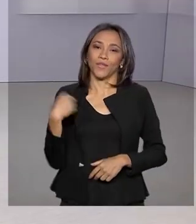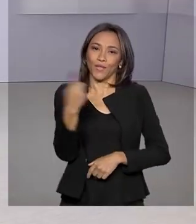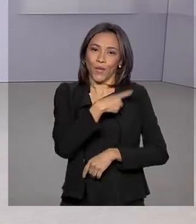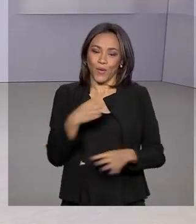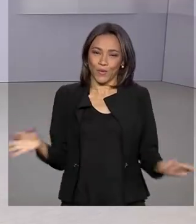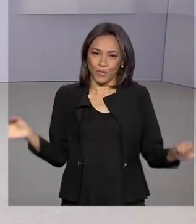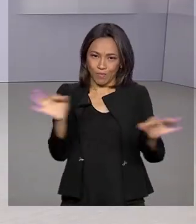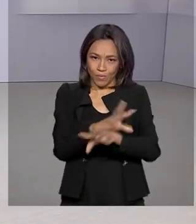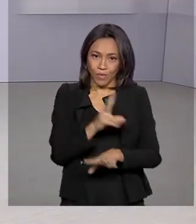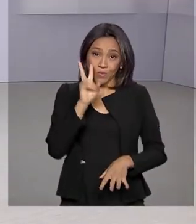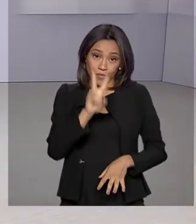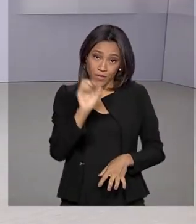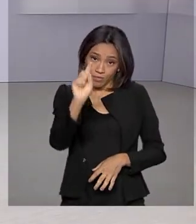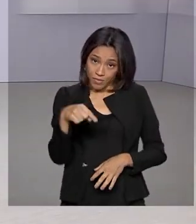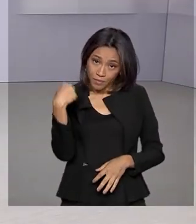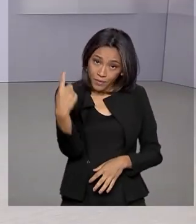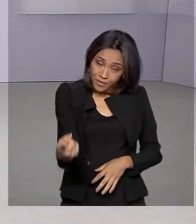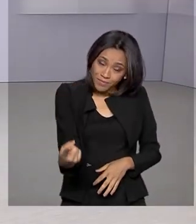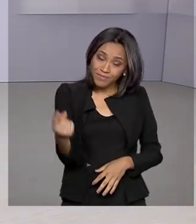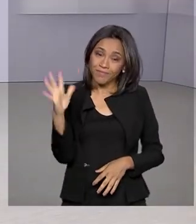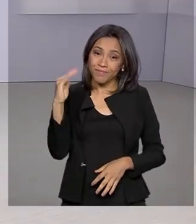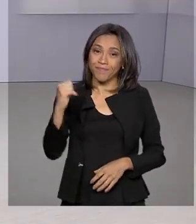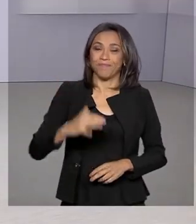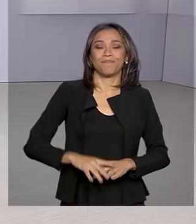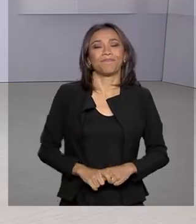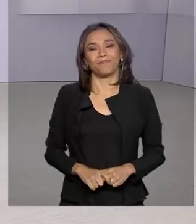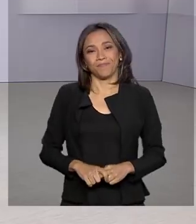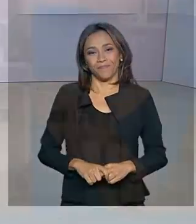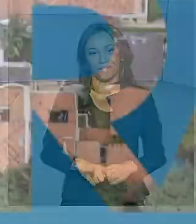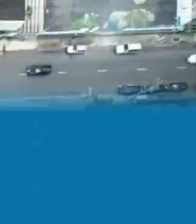gente fica por aqui, nos vemos na próxima edição. Até lá!